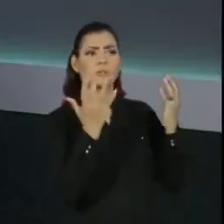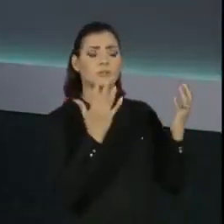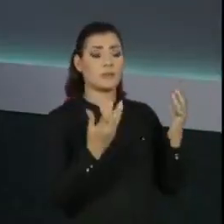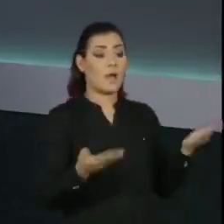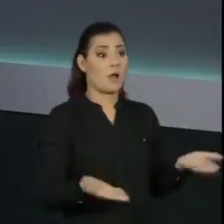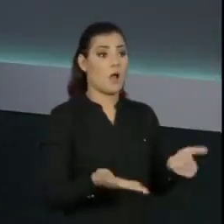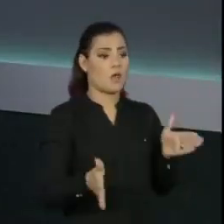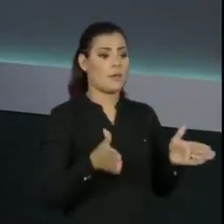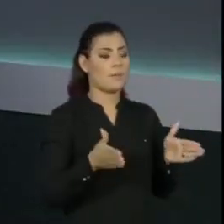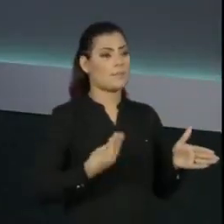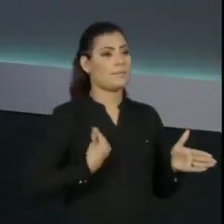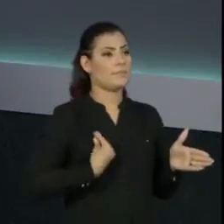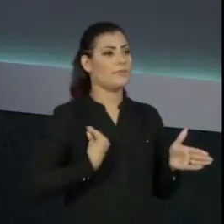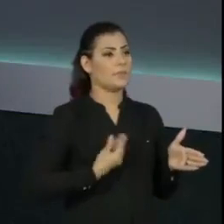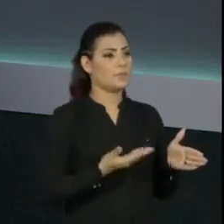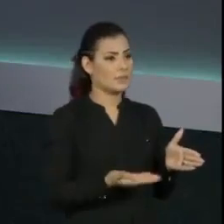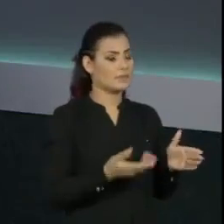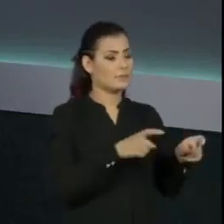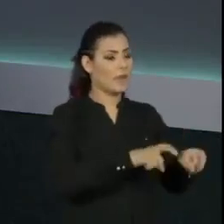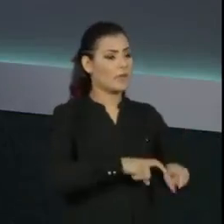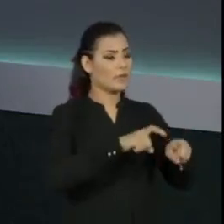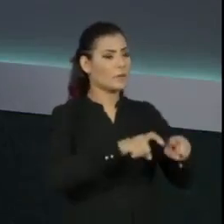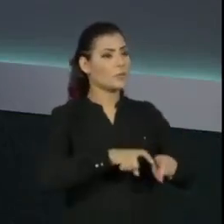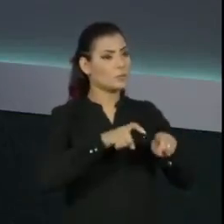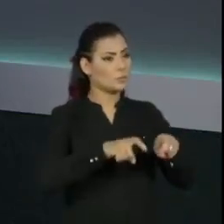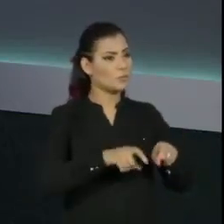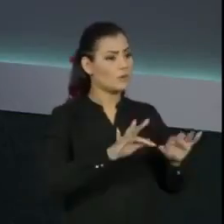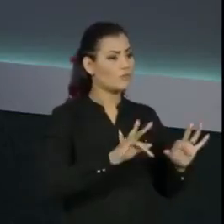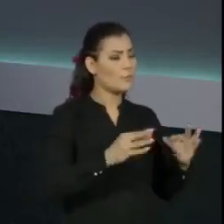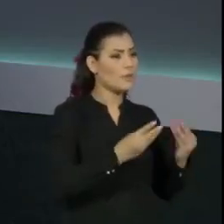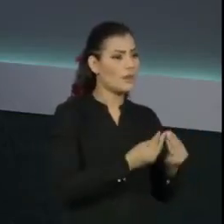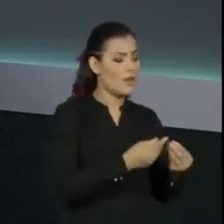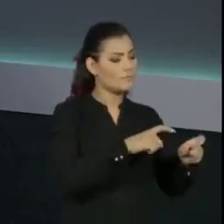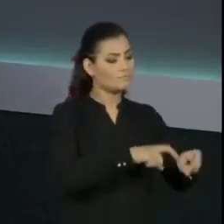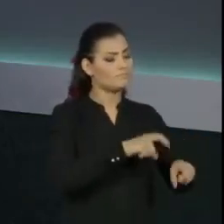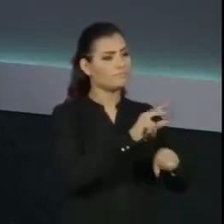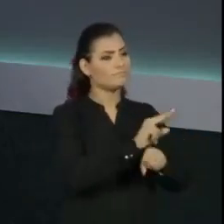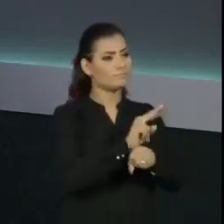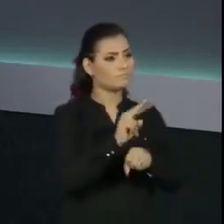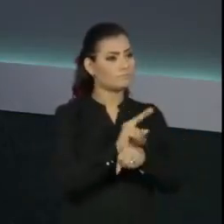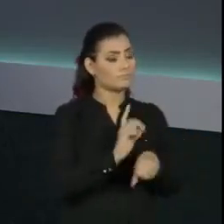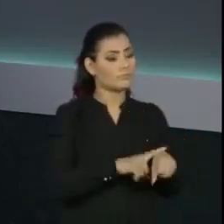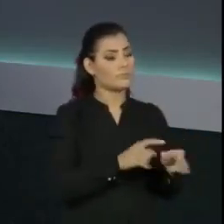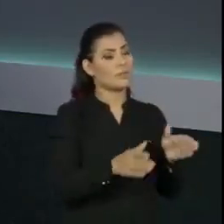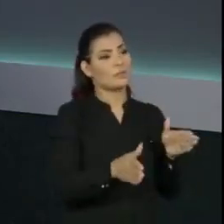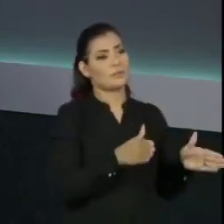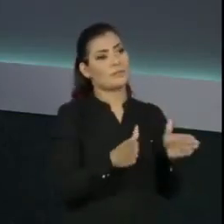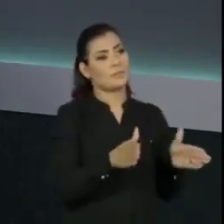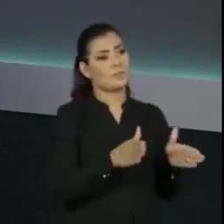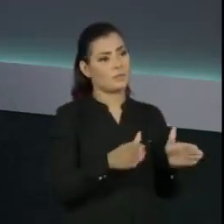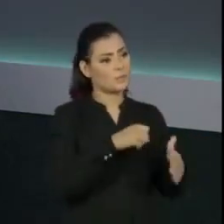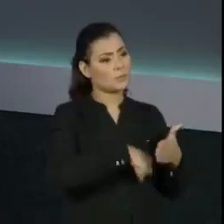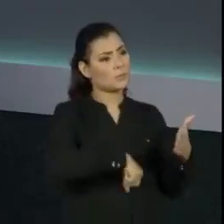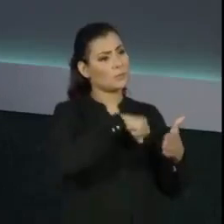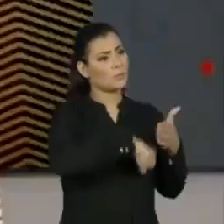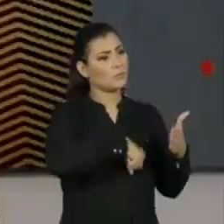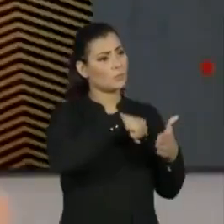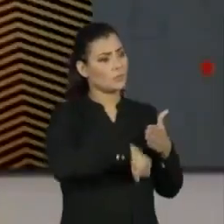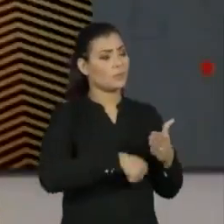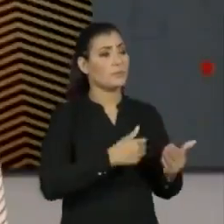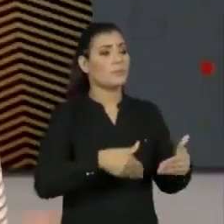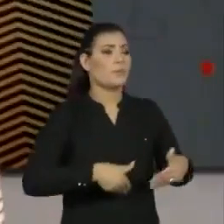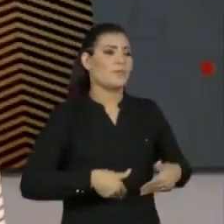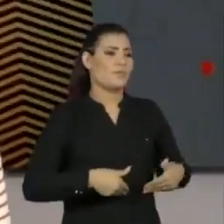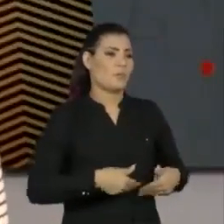modo de produção agrícola, agricultura familiar, tem nesta balança desta luta contra a fome.